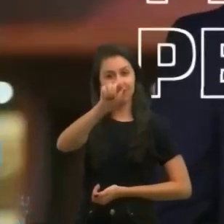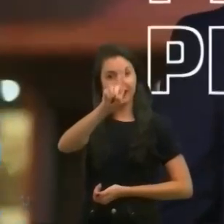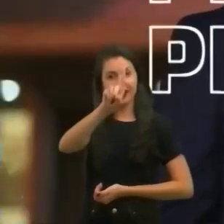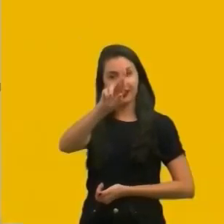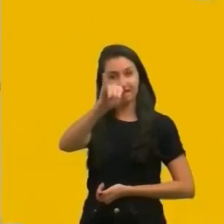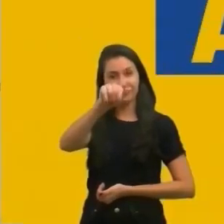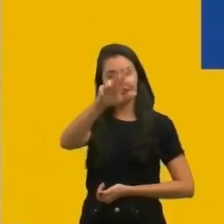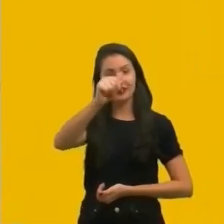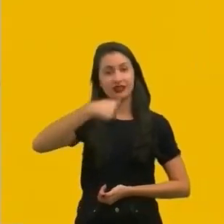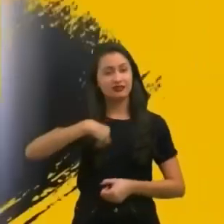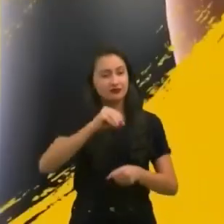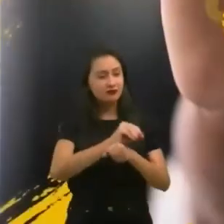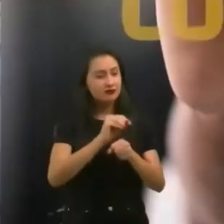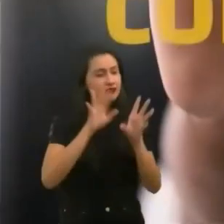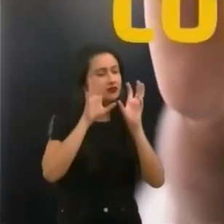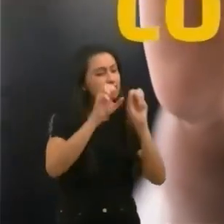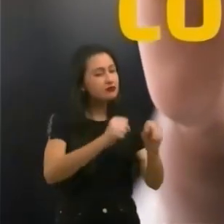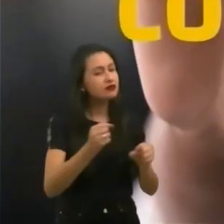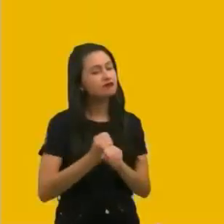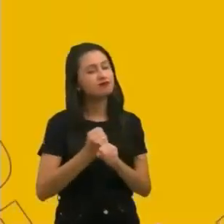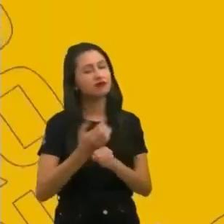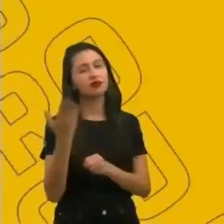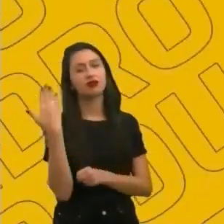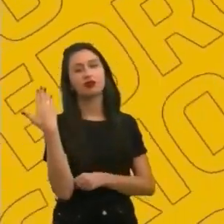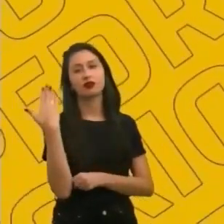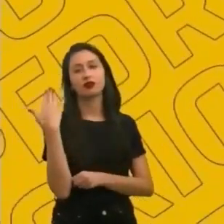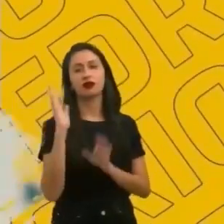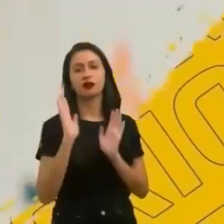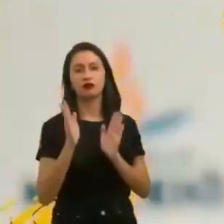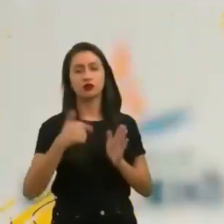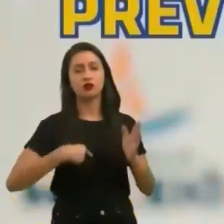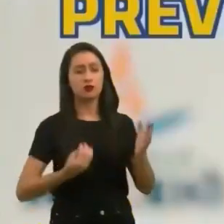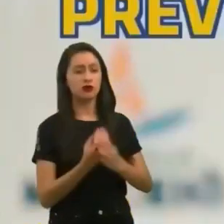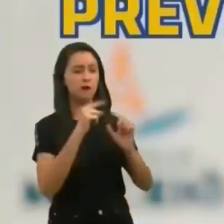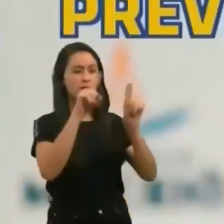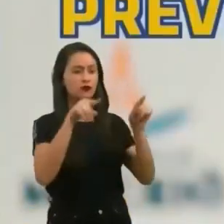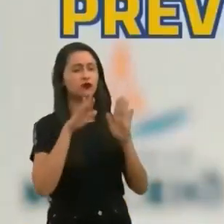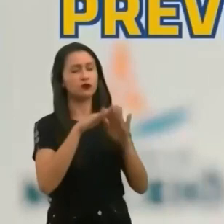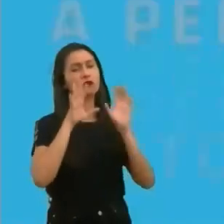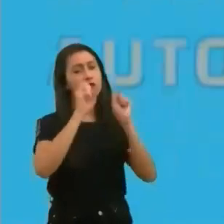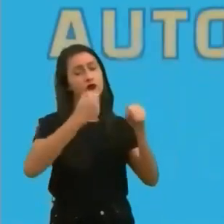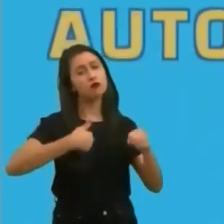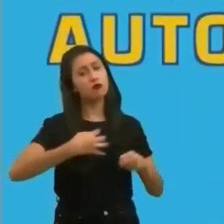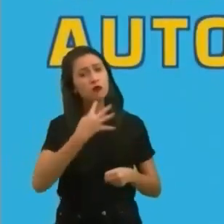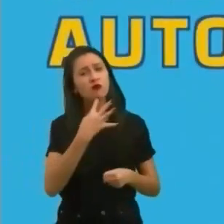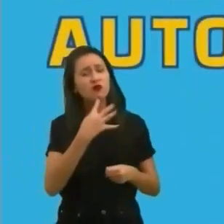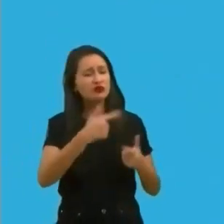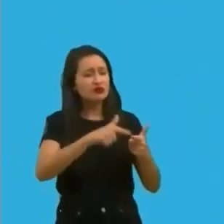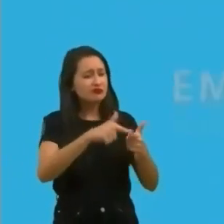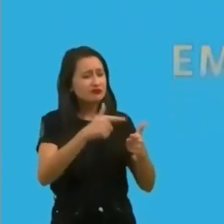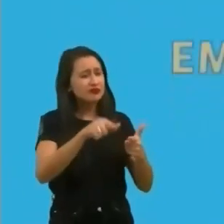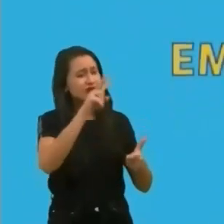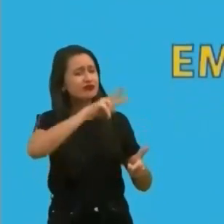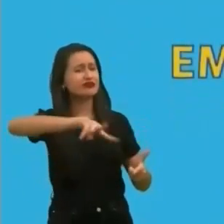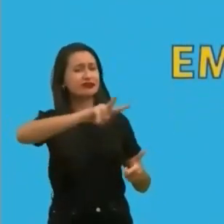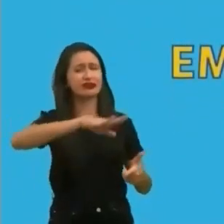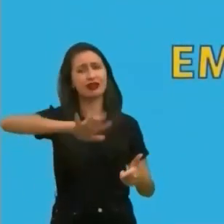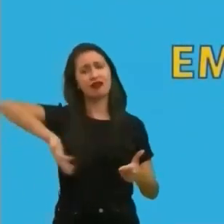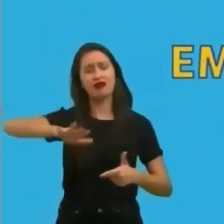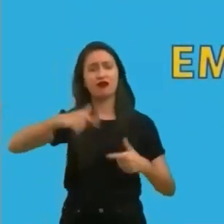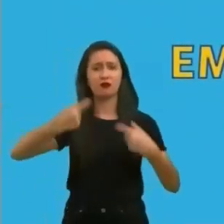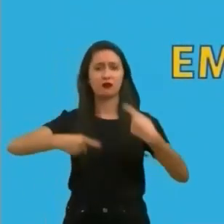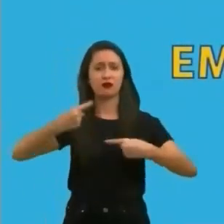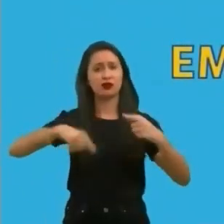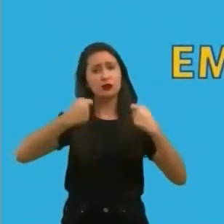Pedro Vilela que não admite violência contra a mulher. Pedro criou o projeto de lei que prevê perda automática de cargo, emprego, função pública